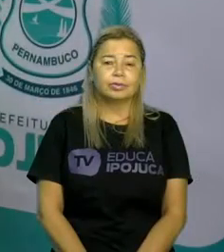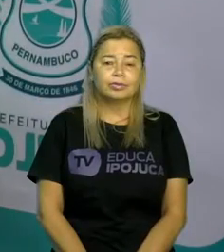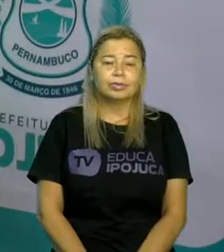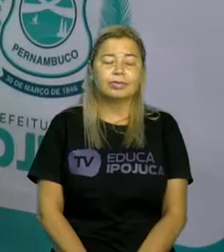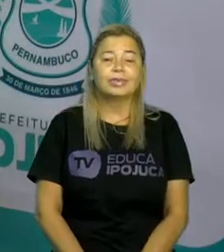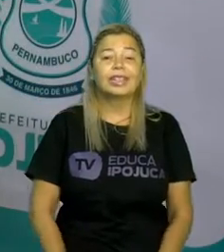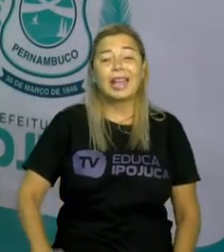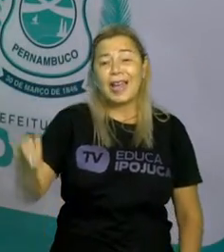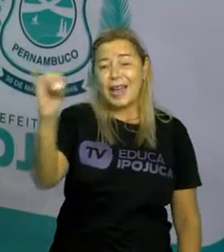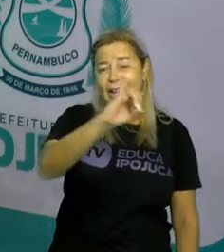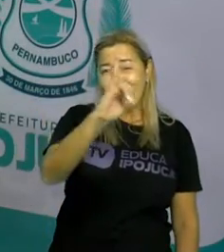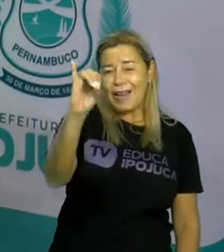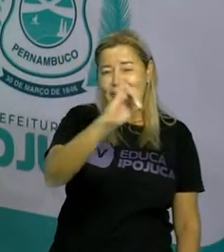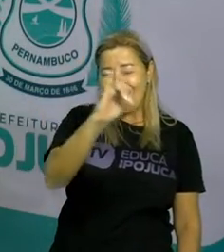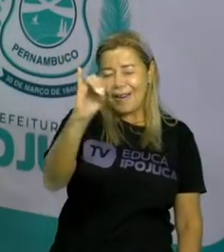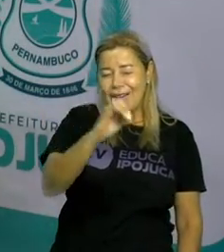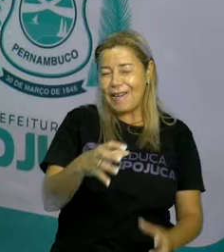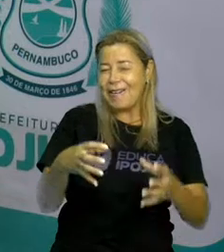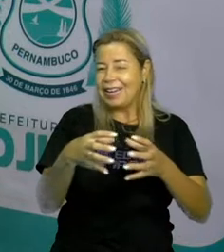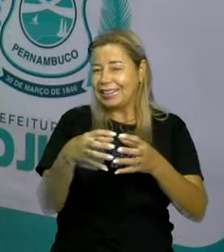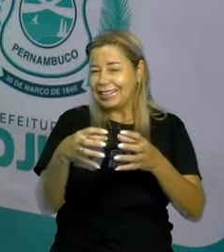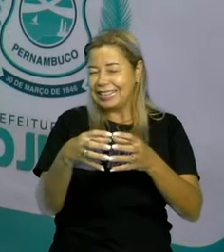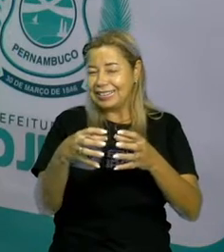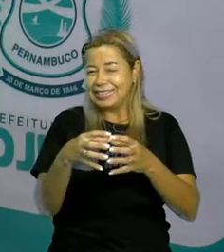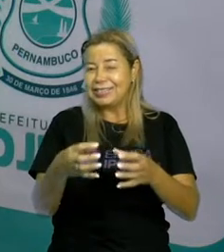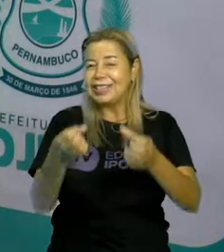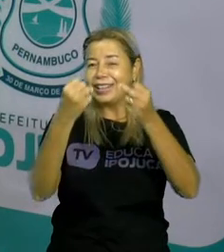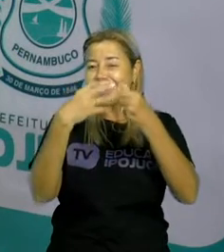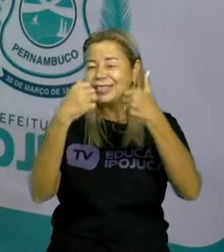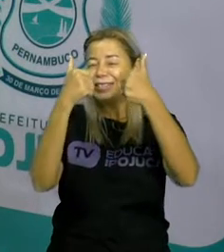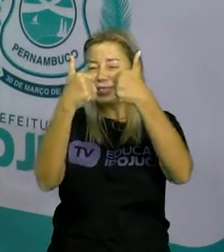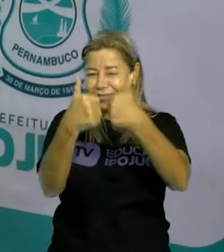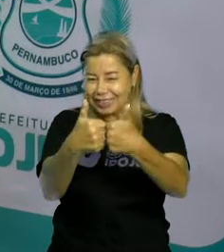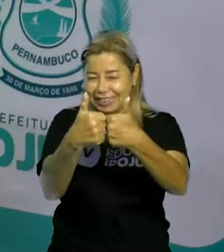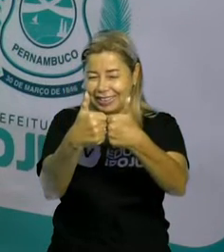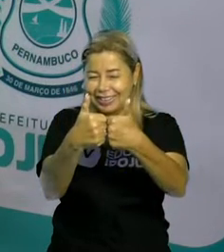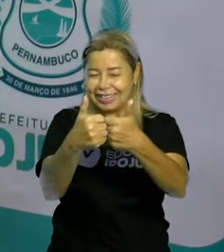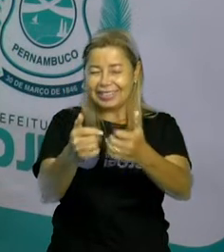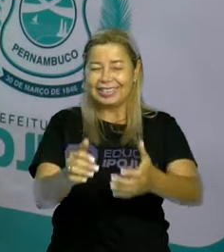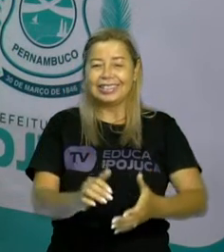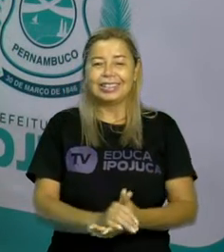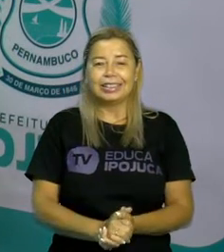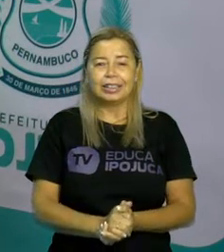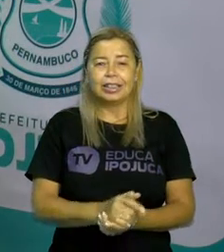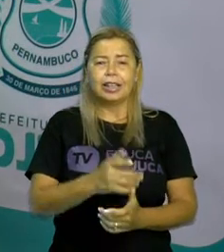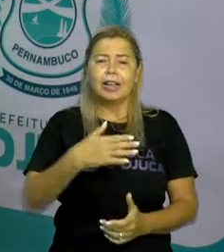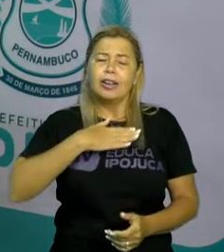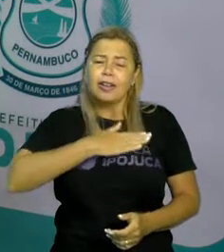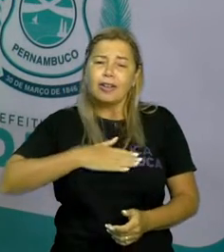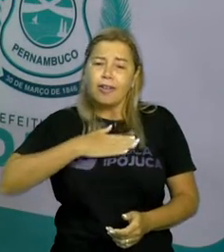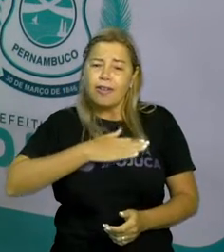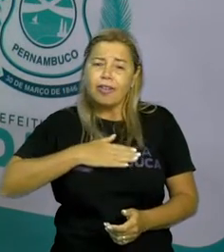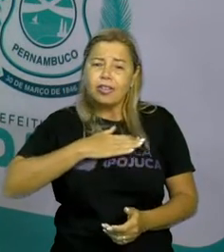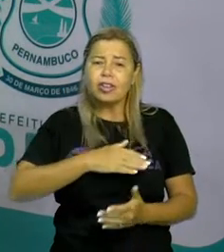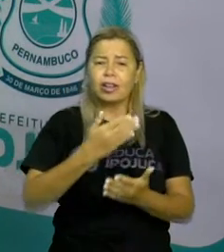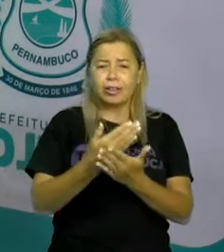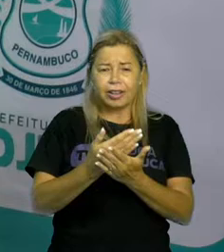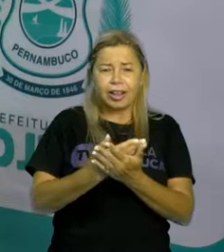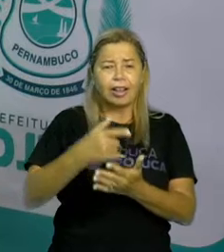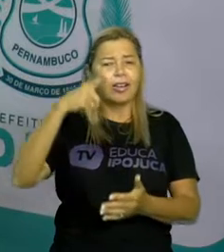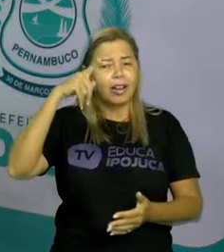Oi, galerinha! Como vocês estão? Tudo bem com vocês? Gostaram da aulinha de ontem?